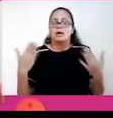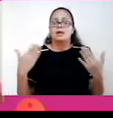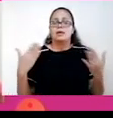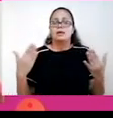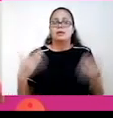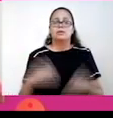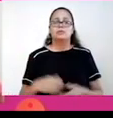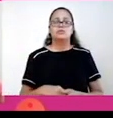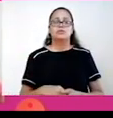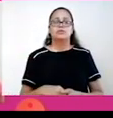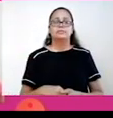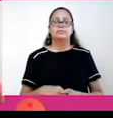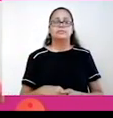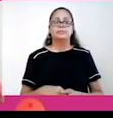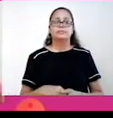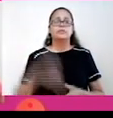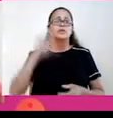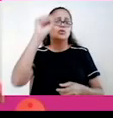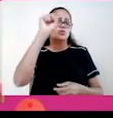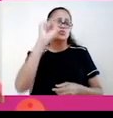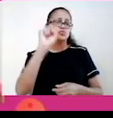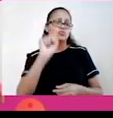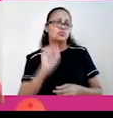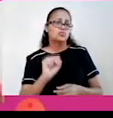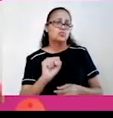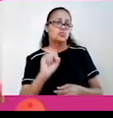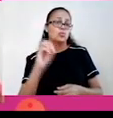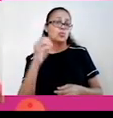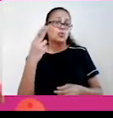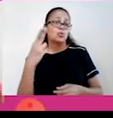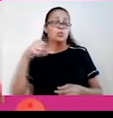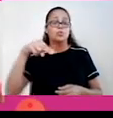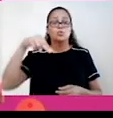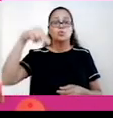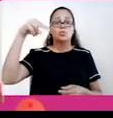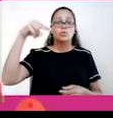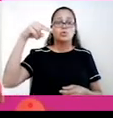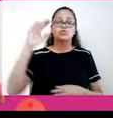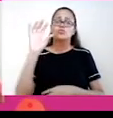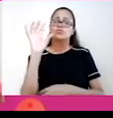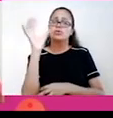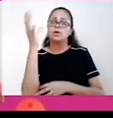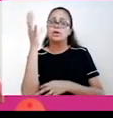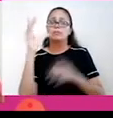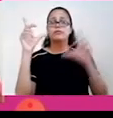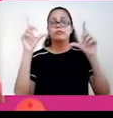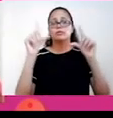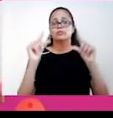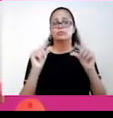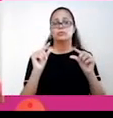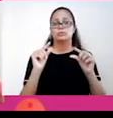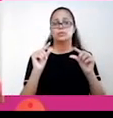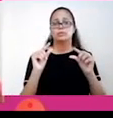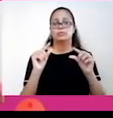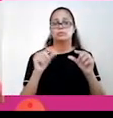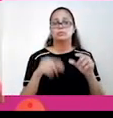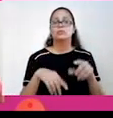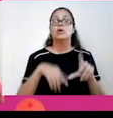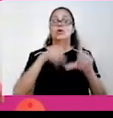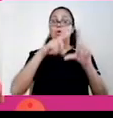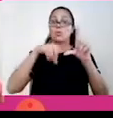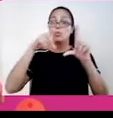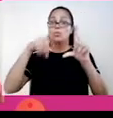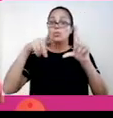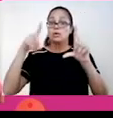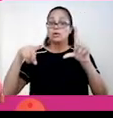certo? E quanto mais ao sul ou quanto mais ao norte, o clima vai diminuindo. A gente estava vendo aqui o gráfico que fala